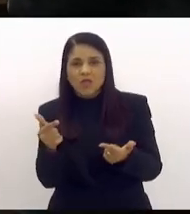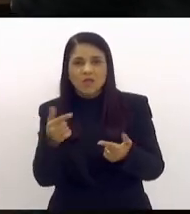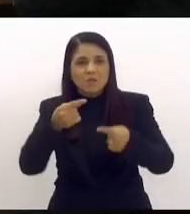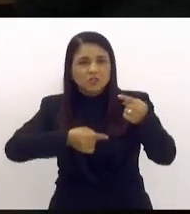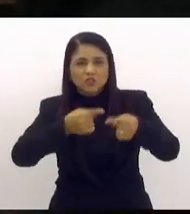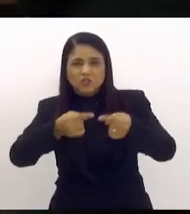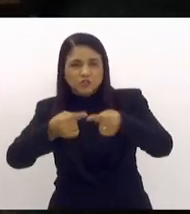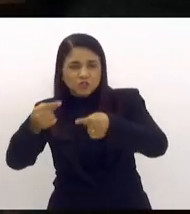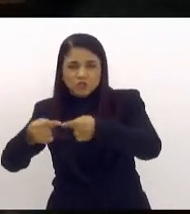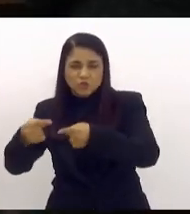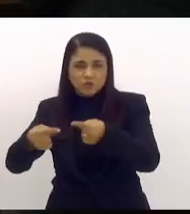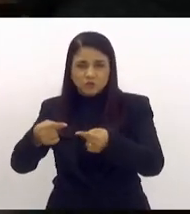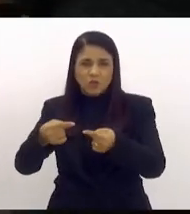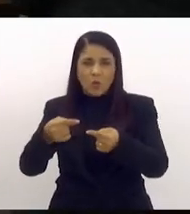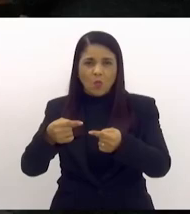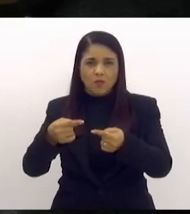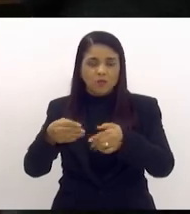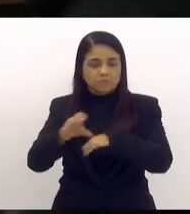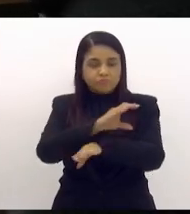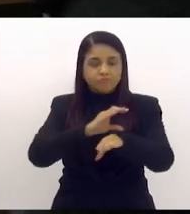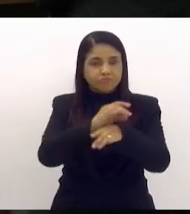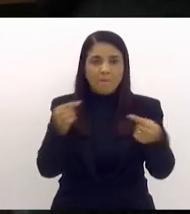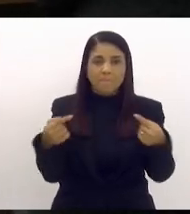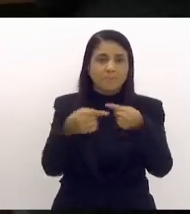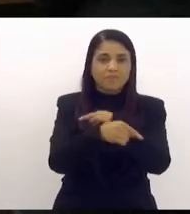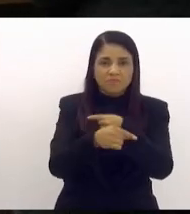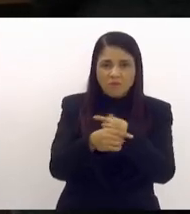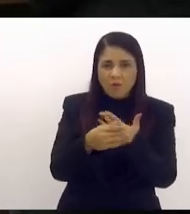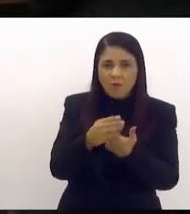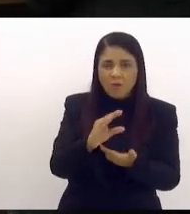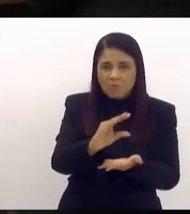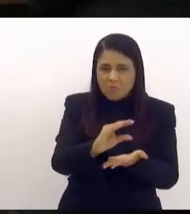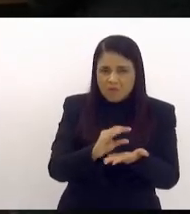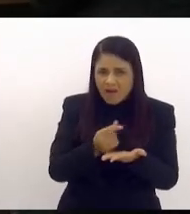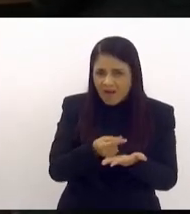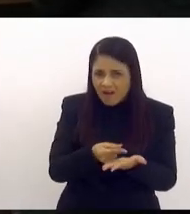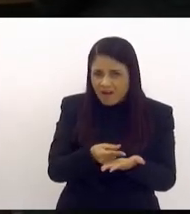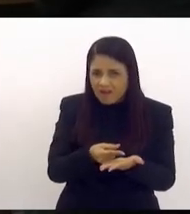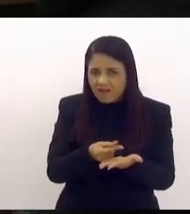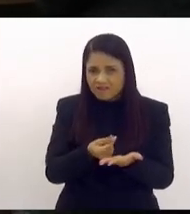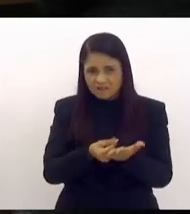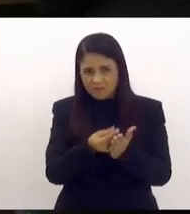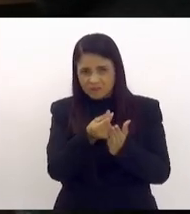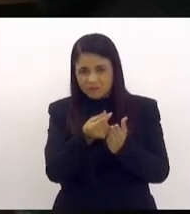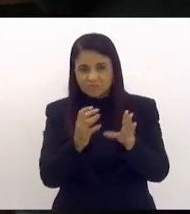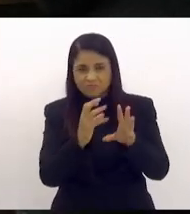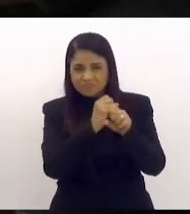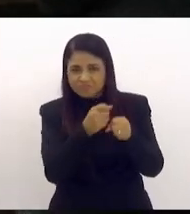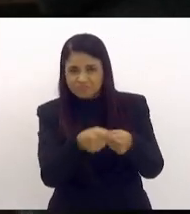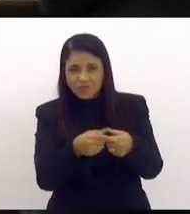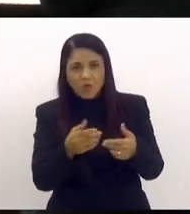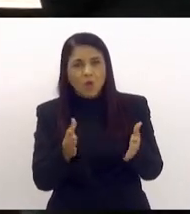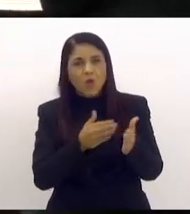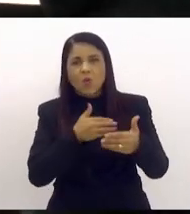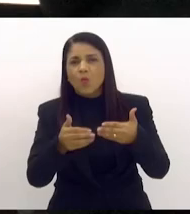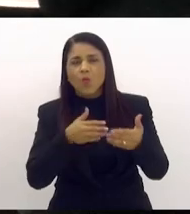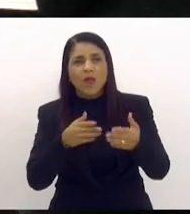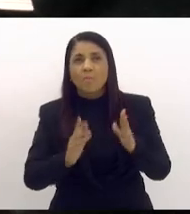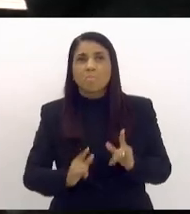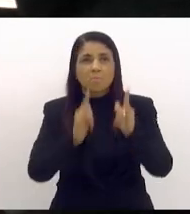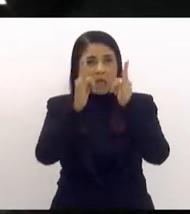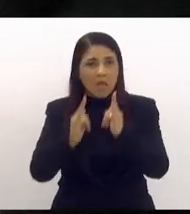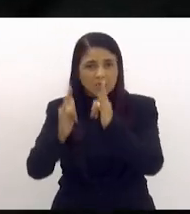discussão de que ela seria inconstitucional por uma questão de orçamento, porque qualquer prédio público tem capacidade de se adaptar.